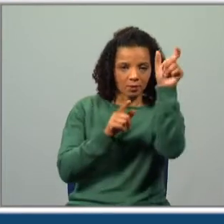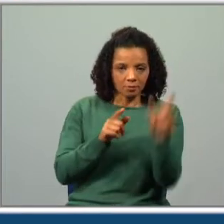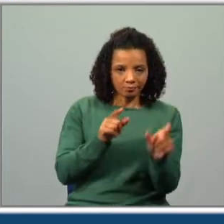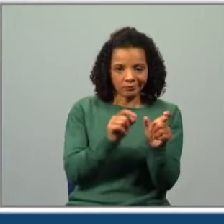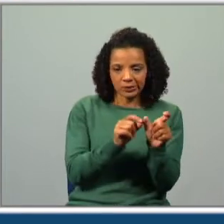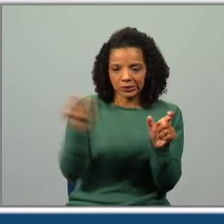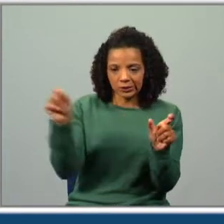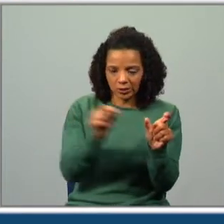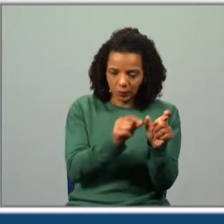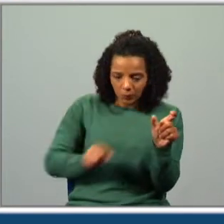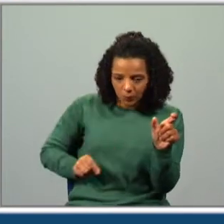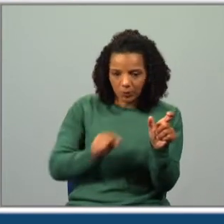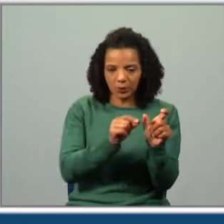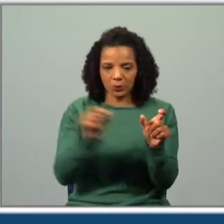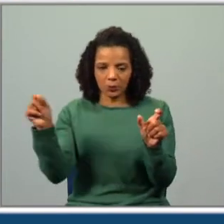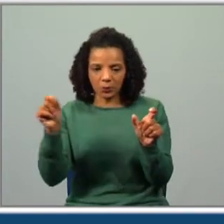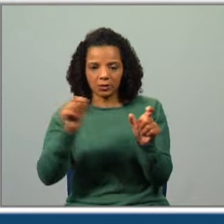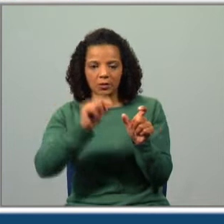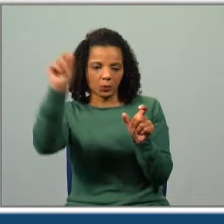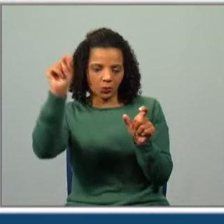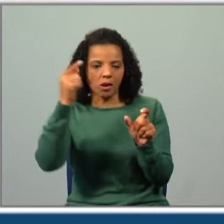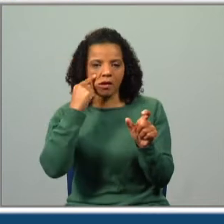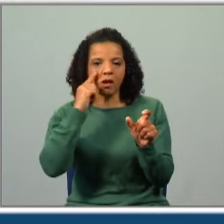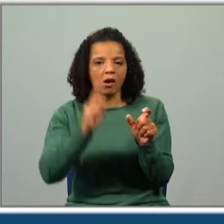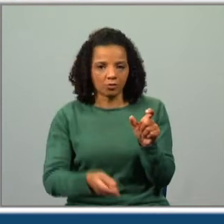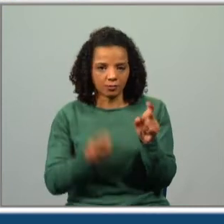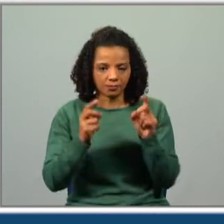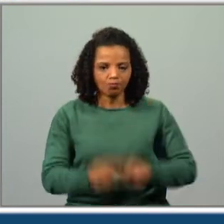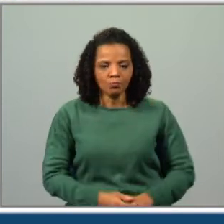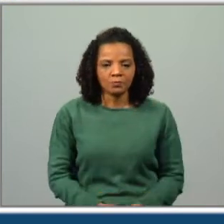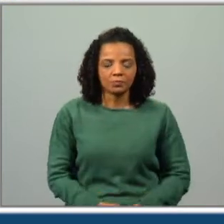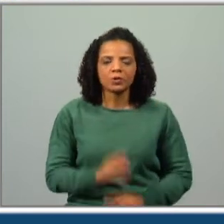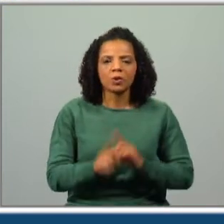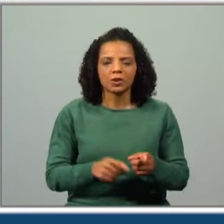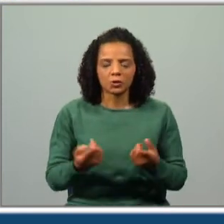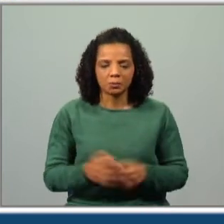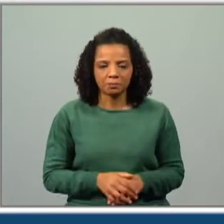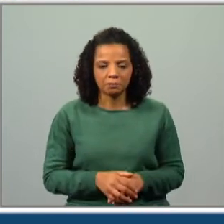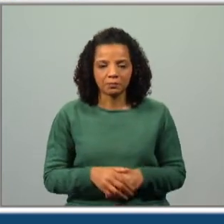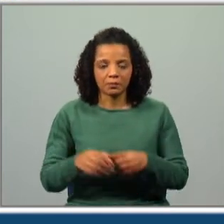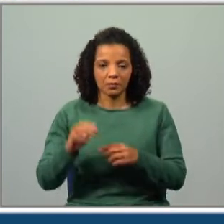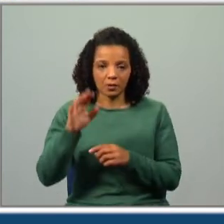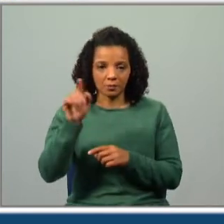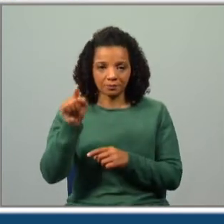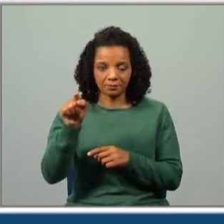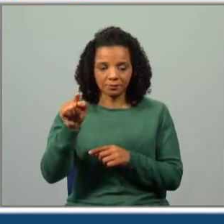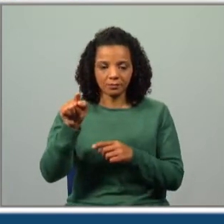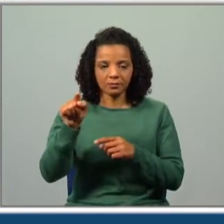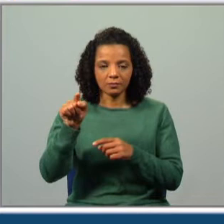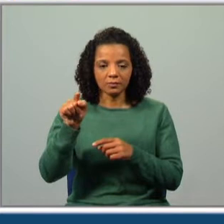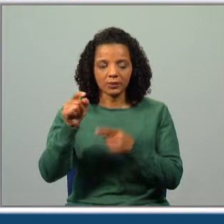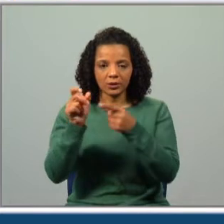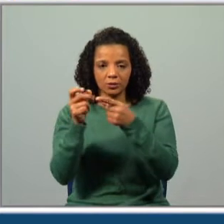que nos aparecem na outra coluna que apareceu agora. E que opções temos? Muitíssimo